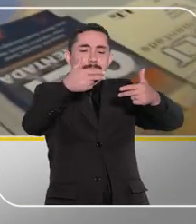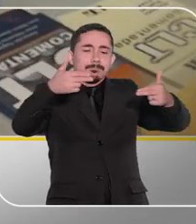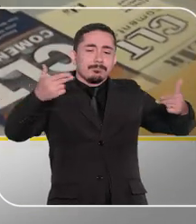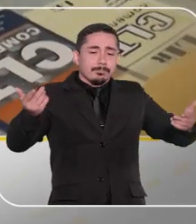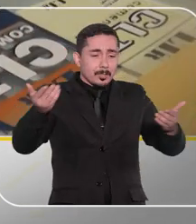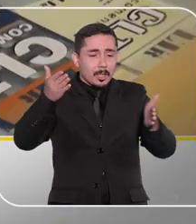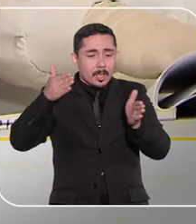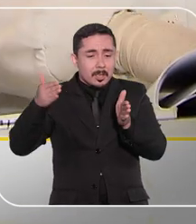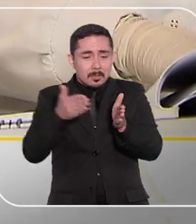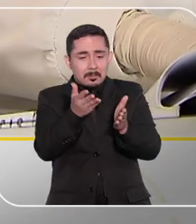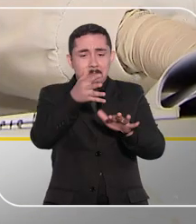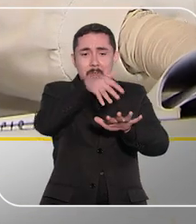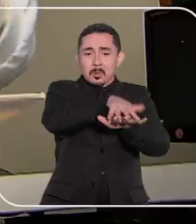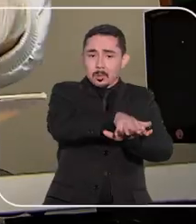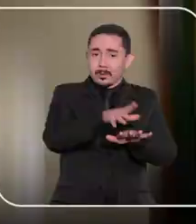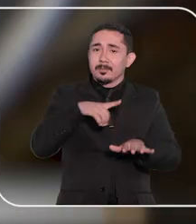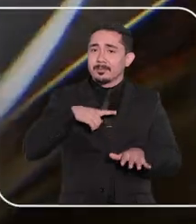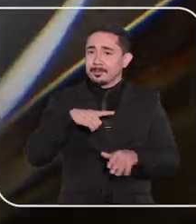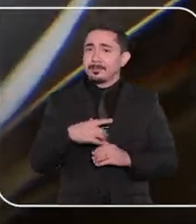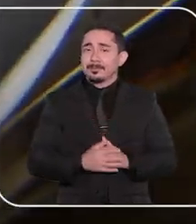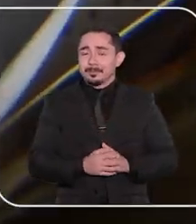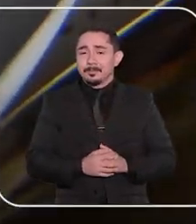diversidade e inclusão